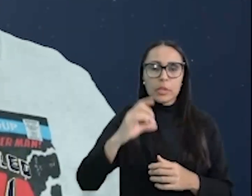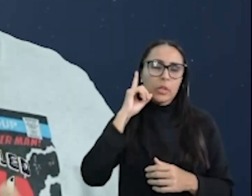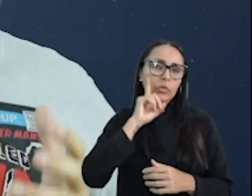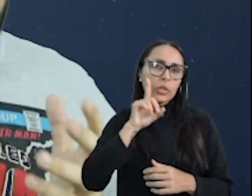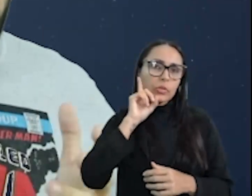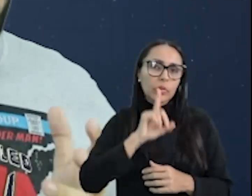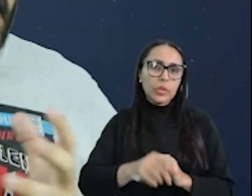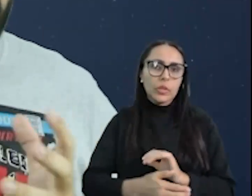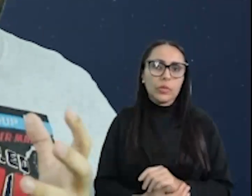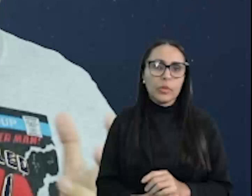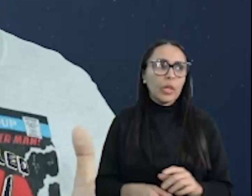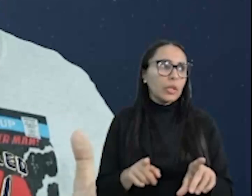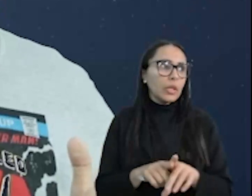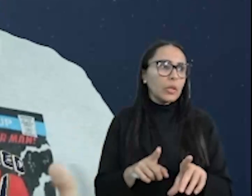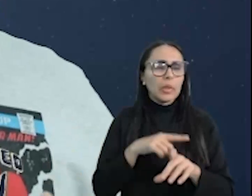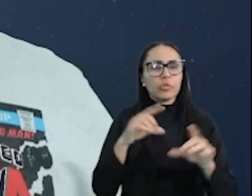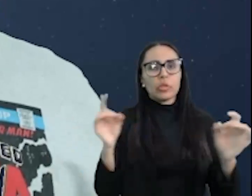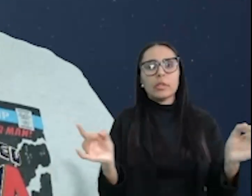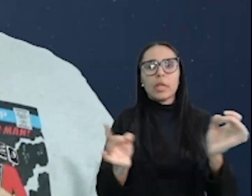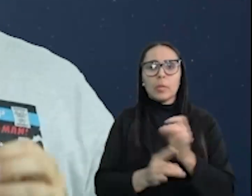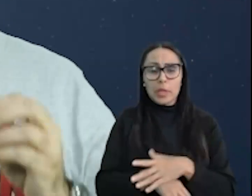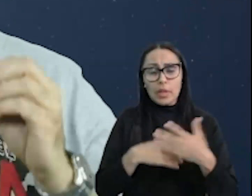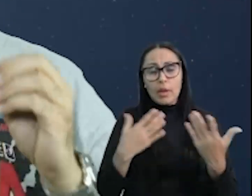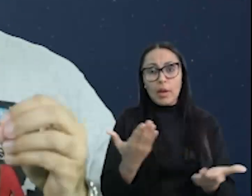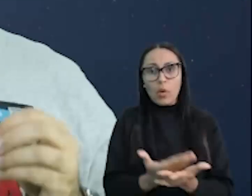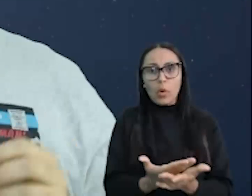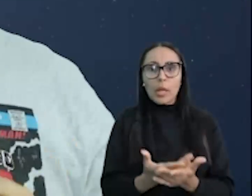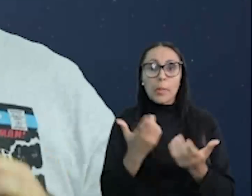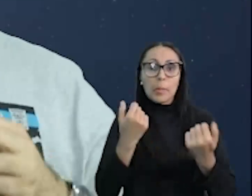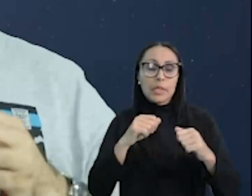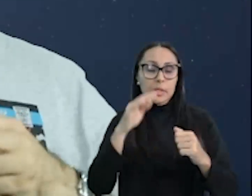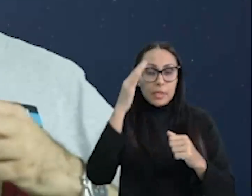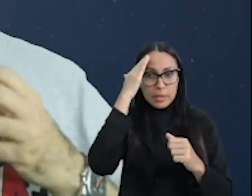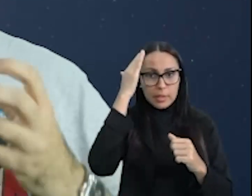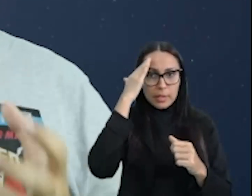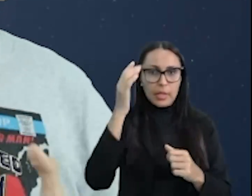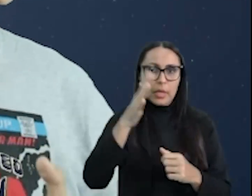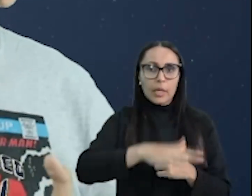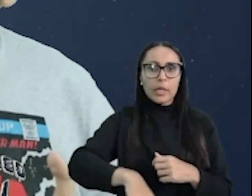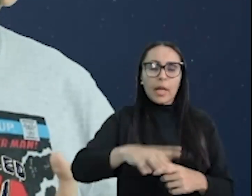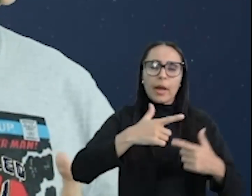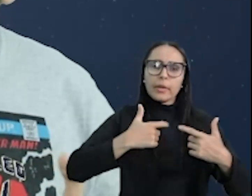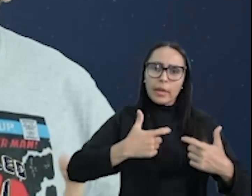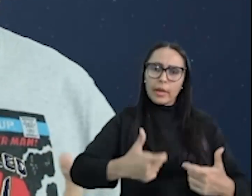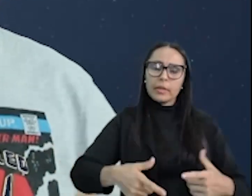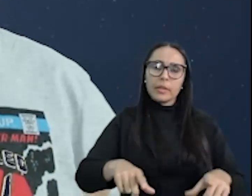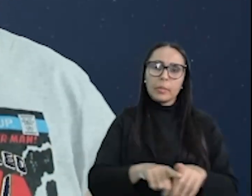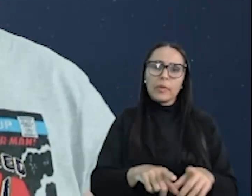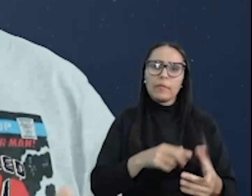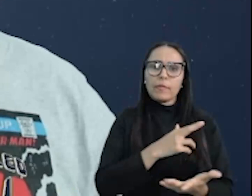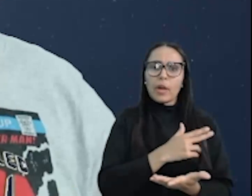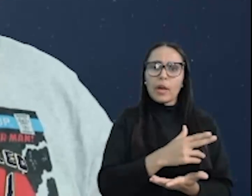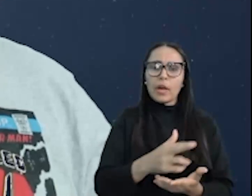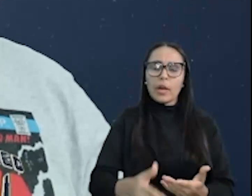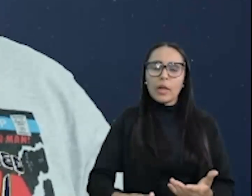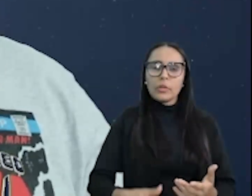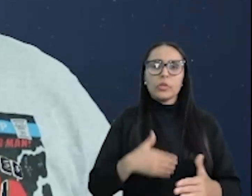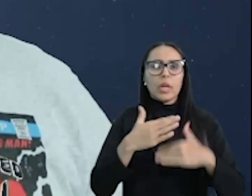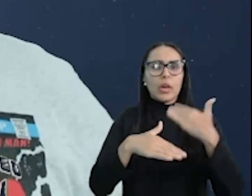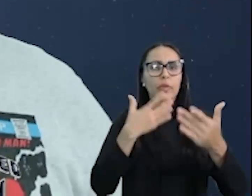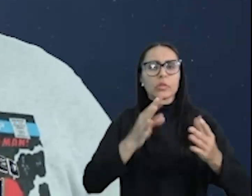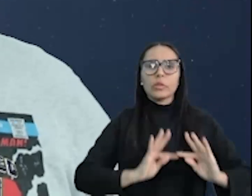Unidos. E pra gente encerrar, a gente precisa entender que a guerra também trouxe uma série de avanços